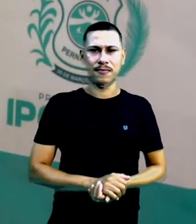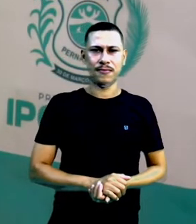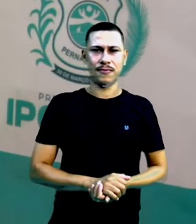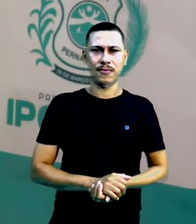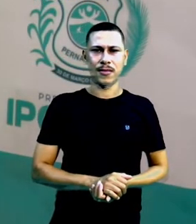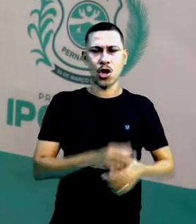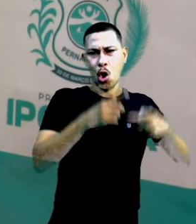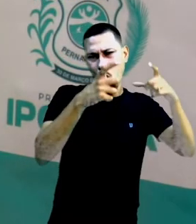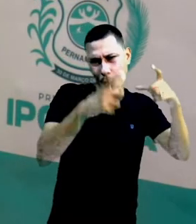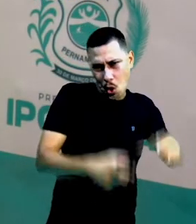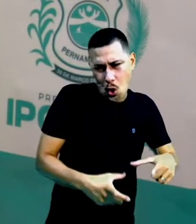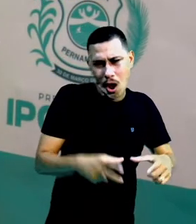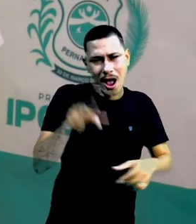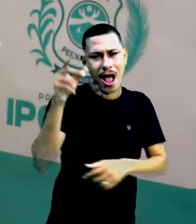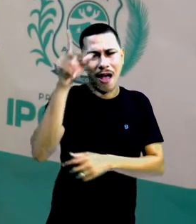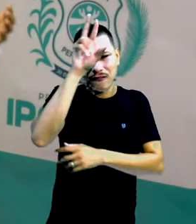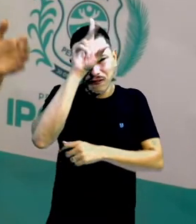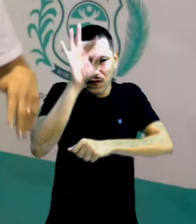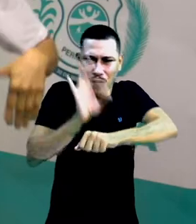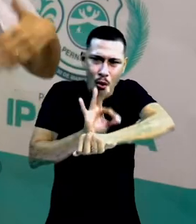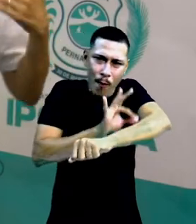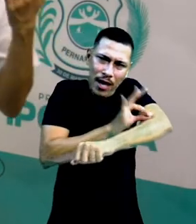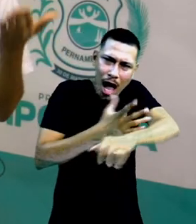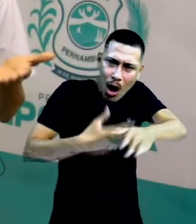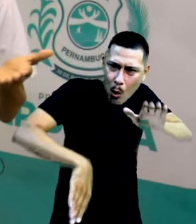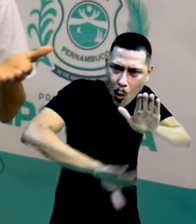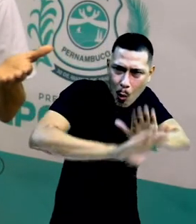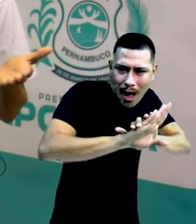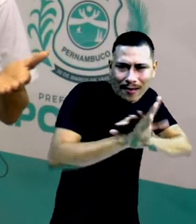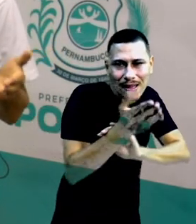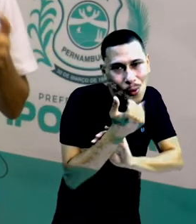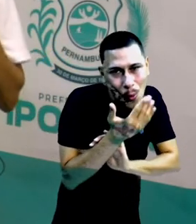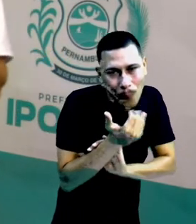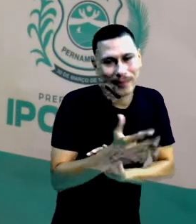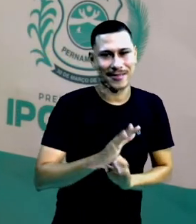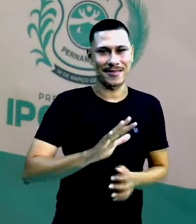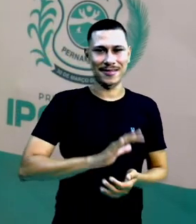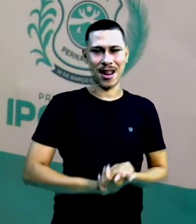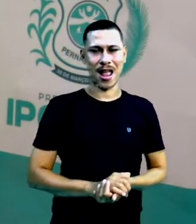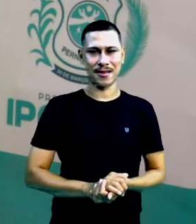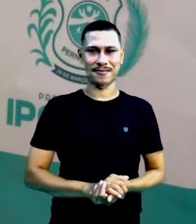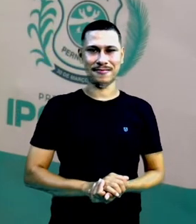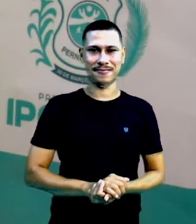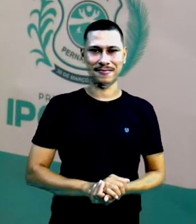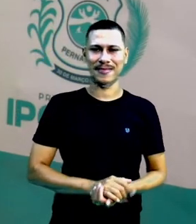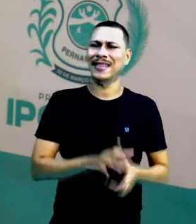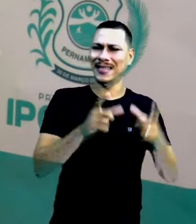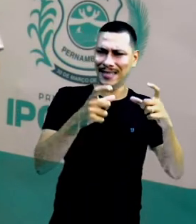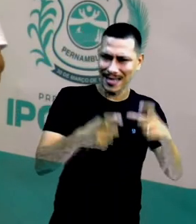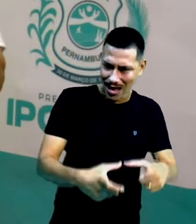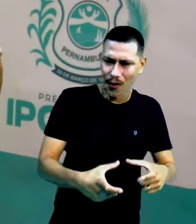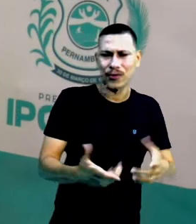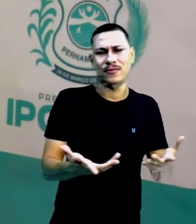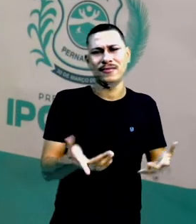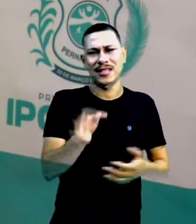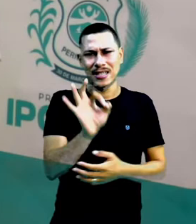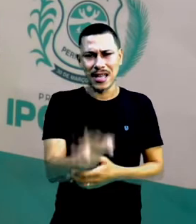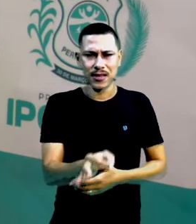guardam tantas comidas. Ela quer saber a casa das formigas. O lugar onde as formigas